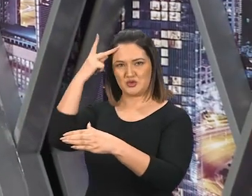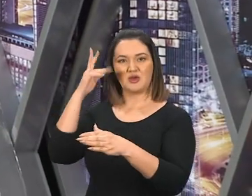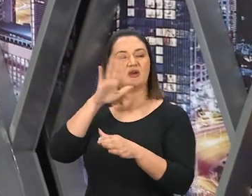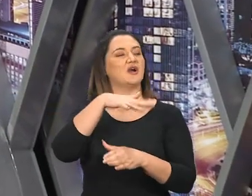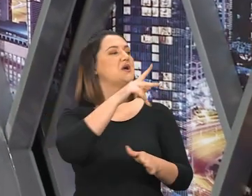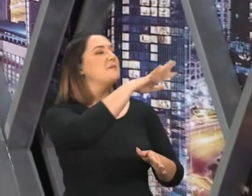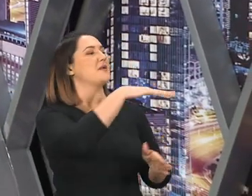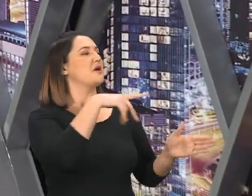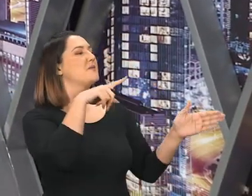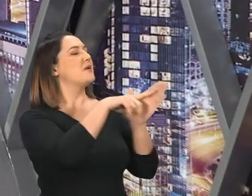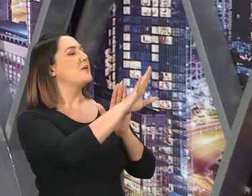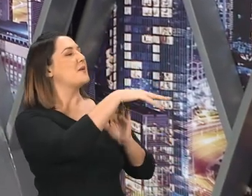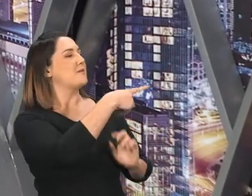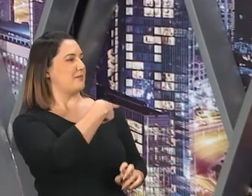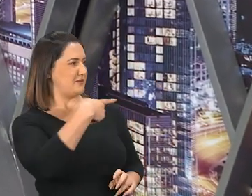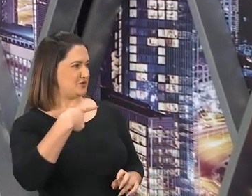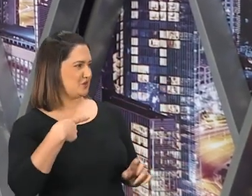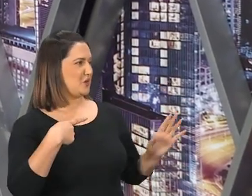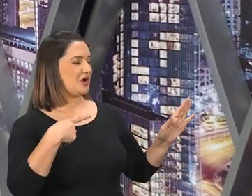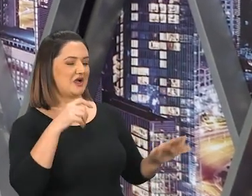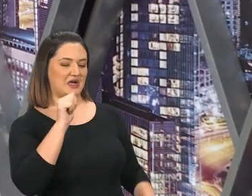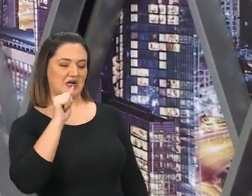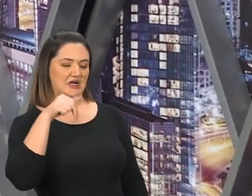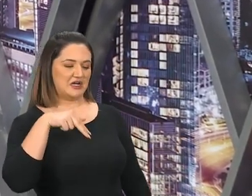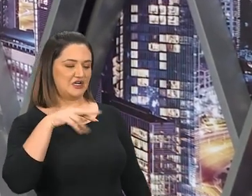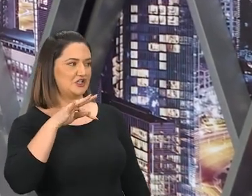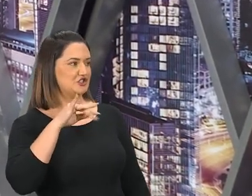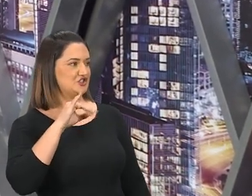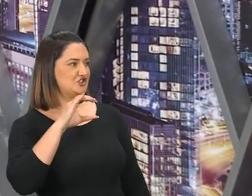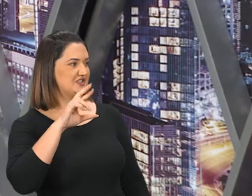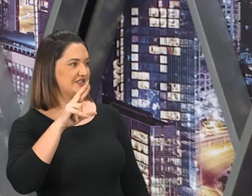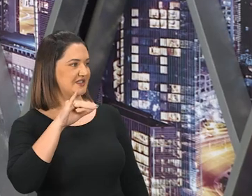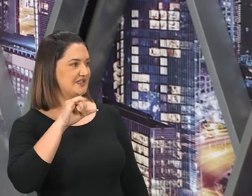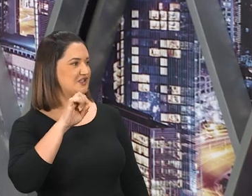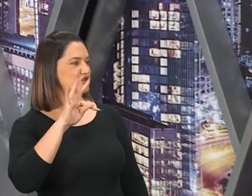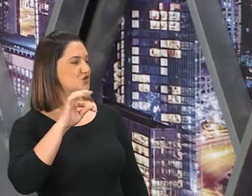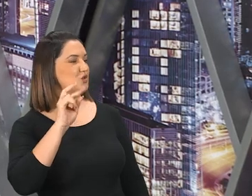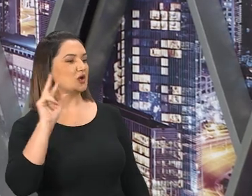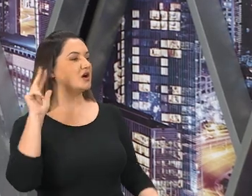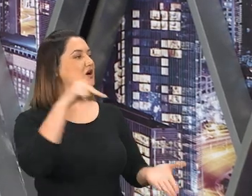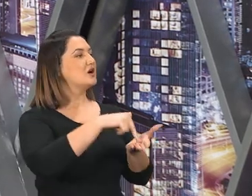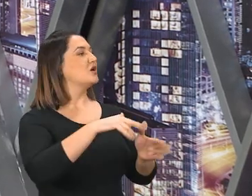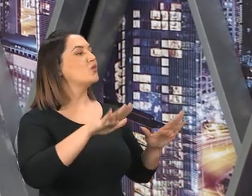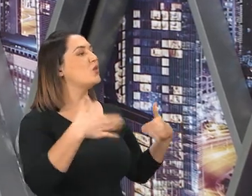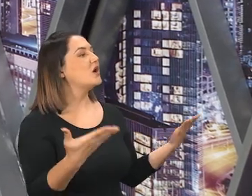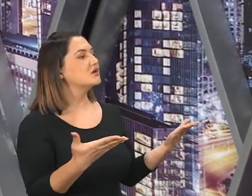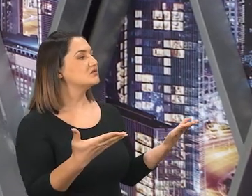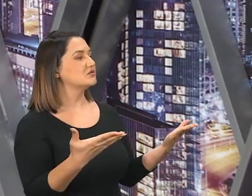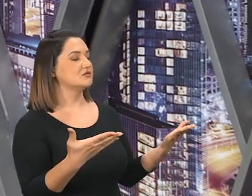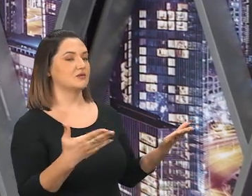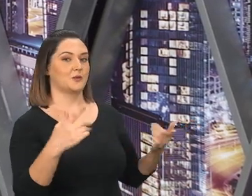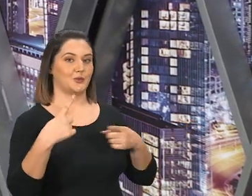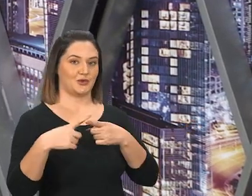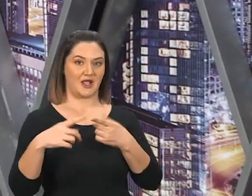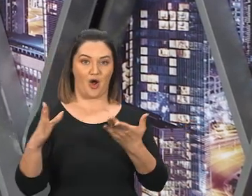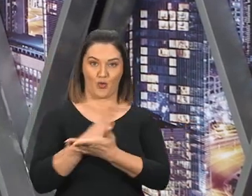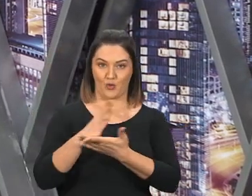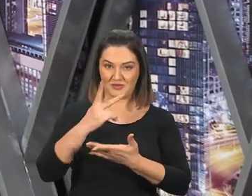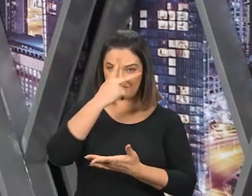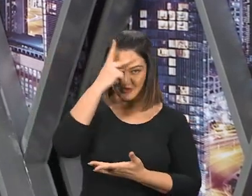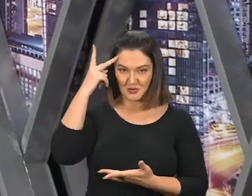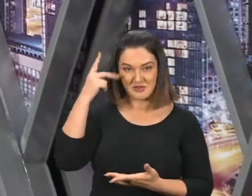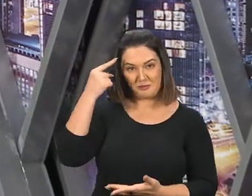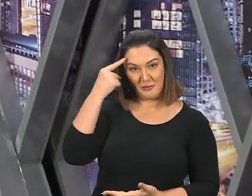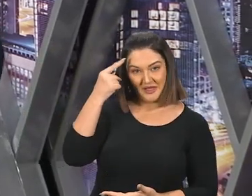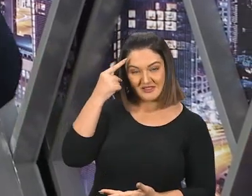o pessoal falou assim, Ô, pastor Luiz, você acha que o anticristo virá quando? Porque algumas pessoas têm essa ideia